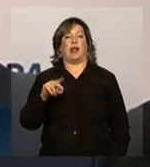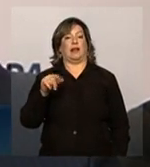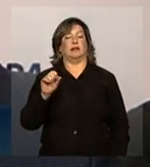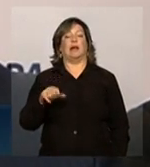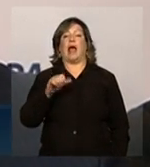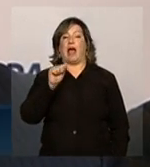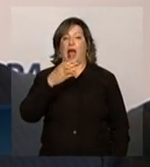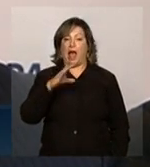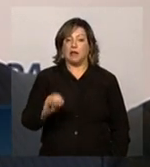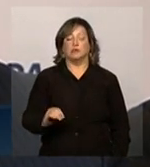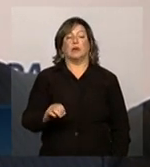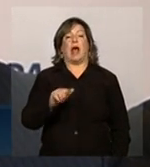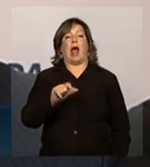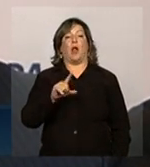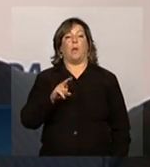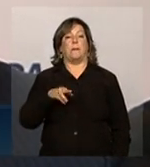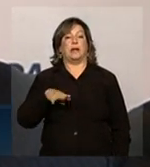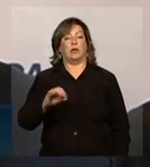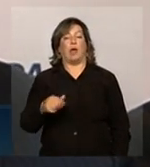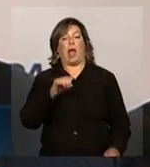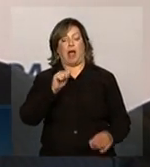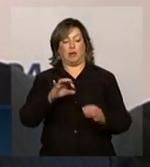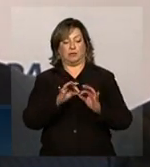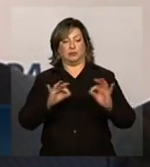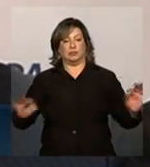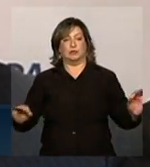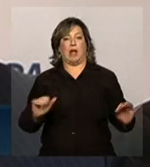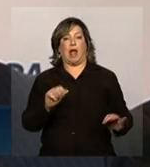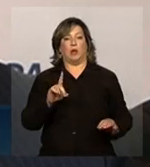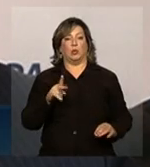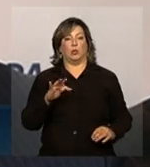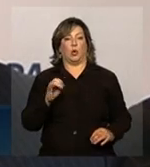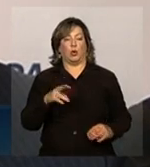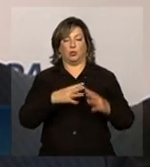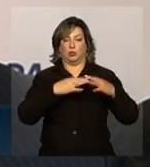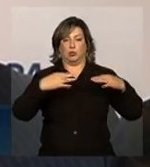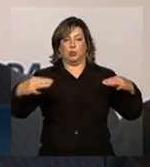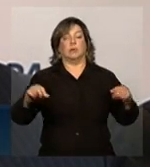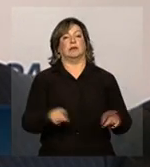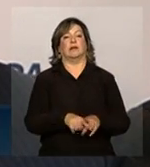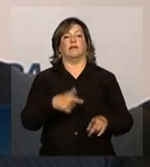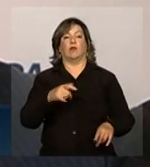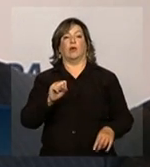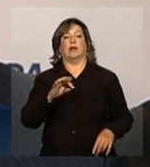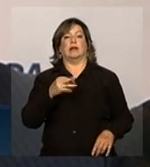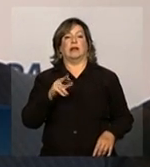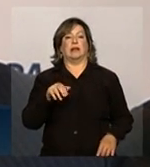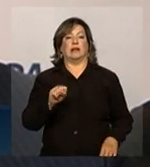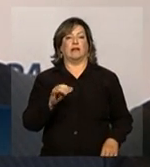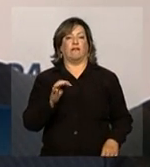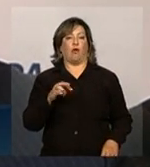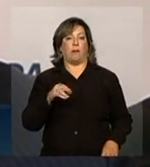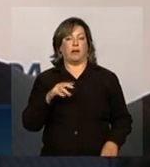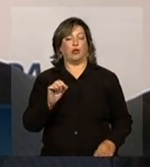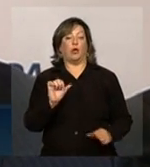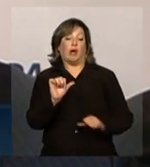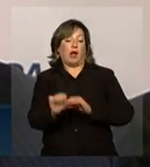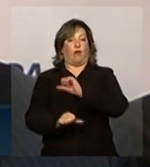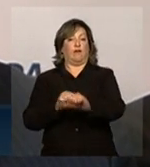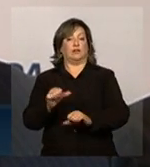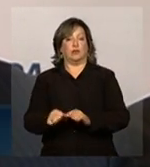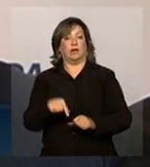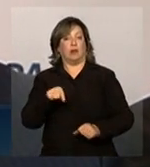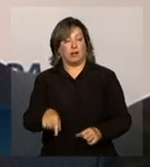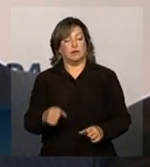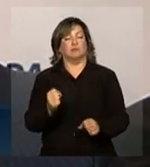e alumínio para os cabos condutores. E, ao longo da linha, também 28 transformadores conversores. Então, é um